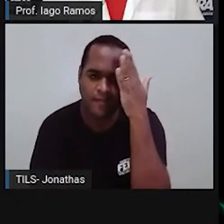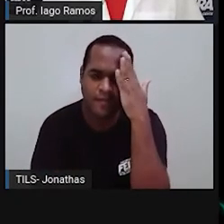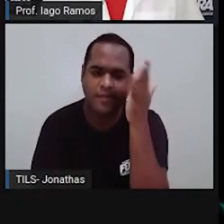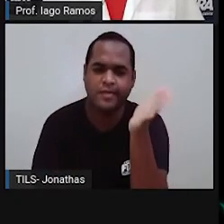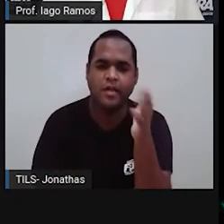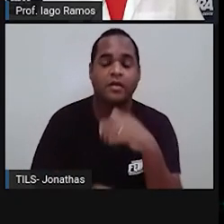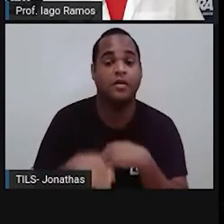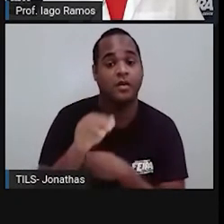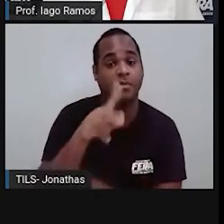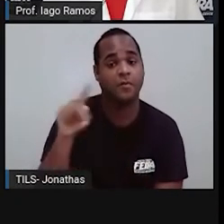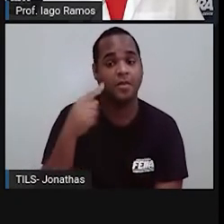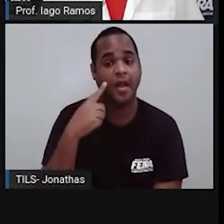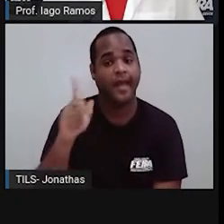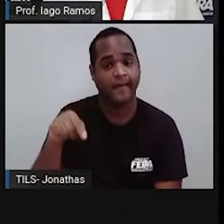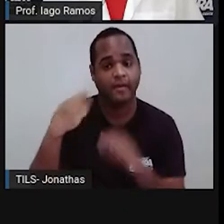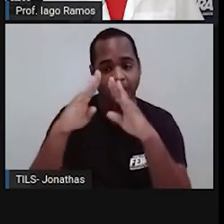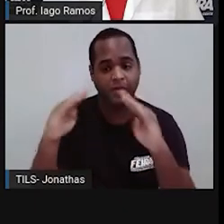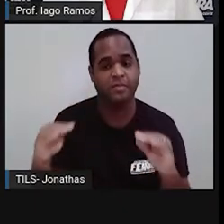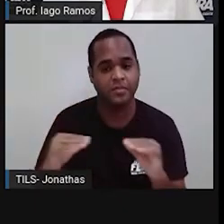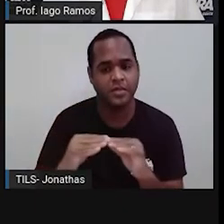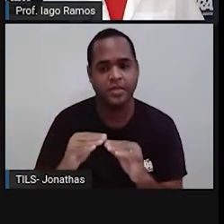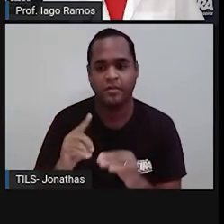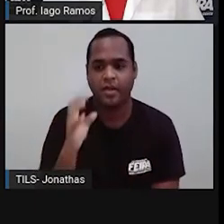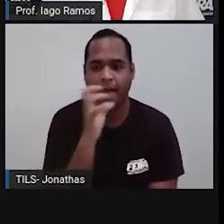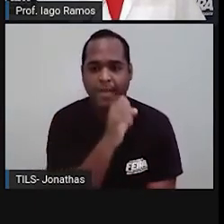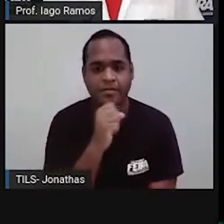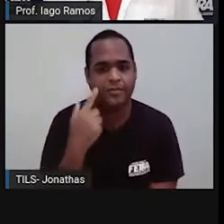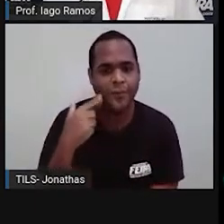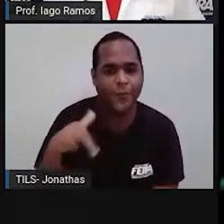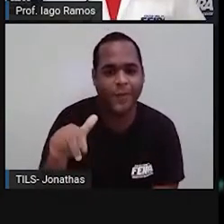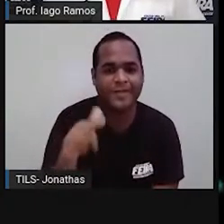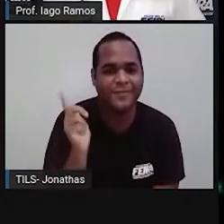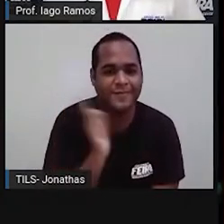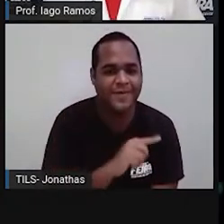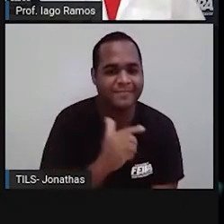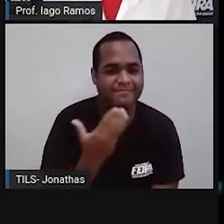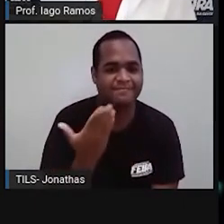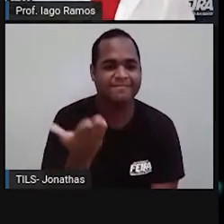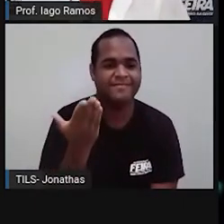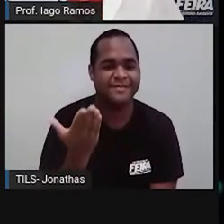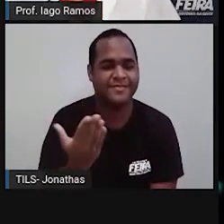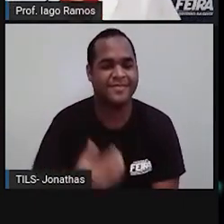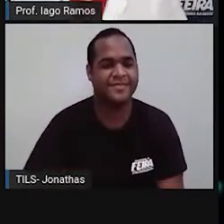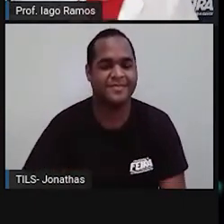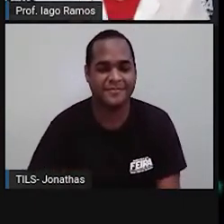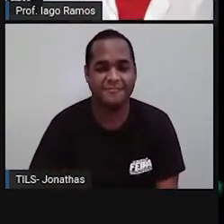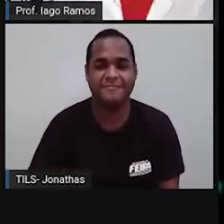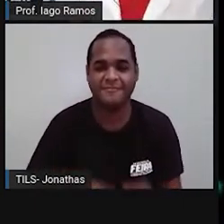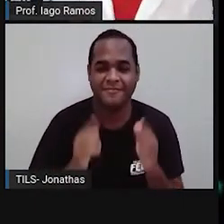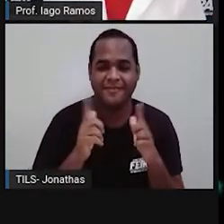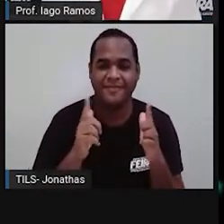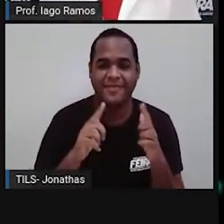Professor, é a pirâmide. Então, vamos correr para lá. Uau! É isso aí.